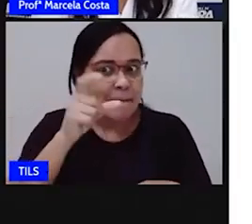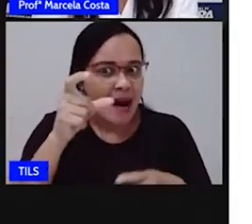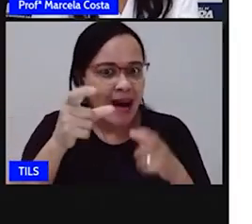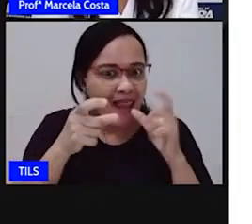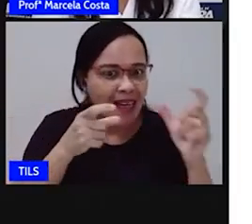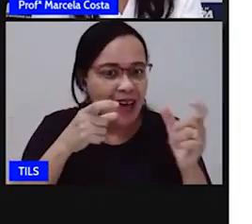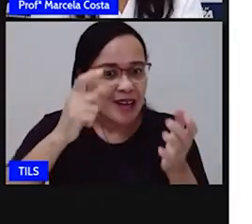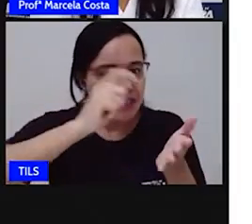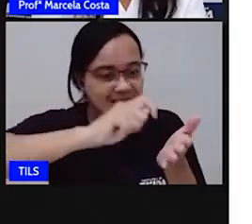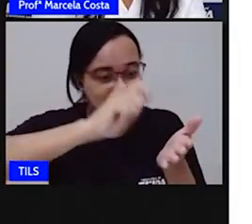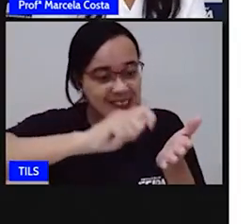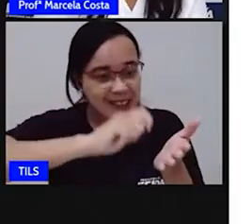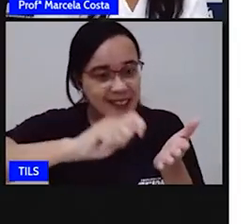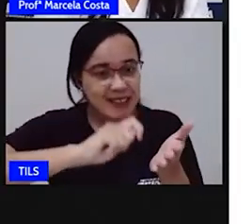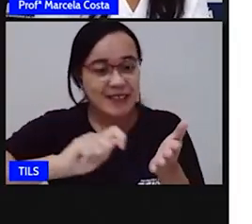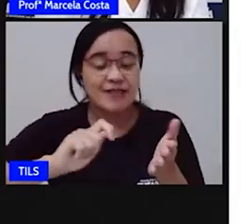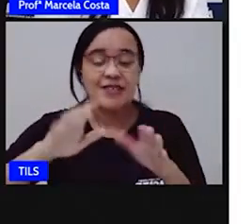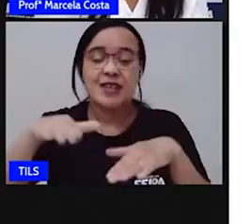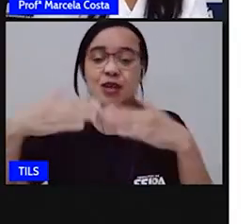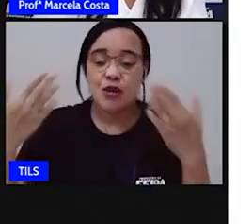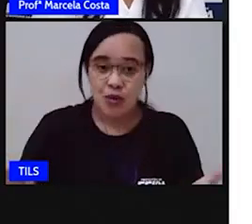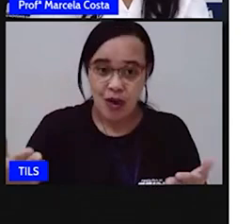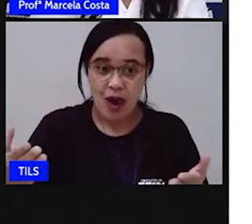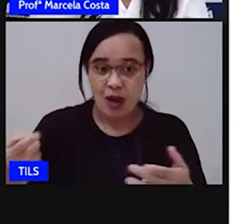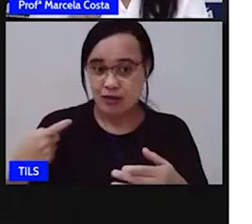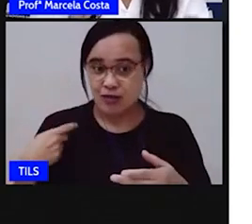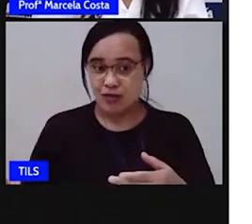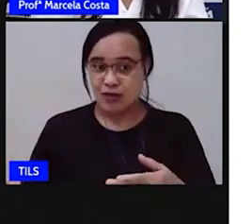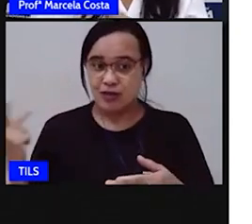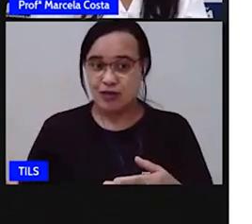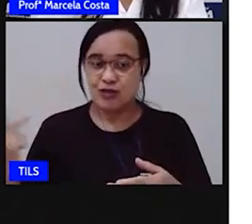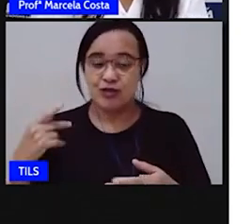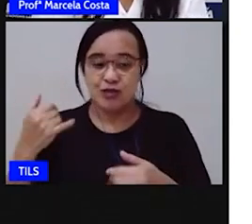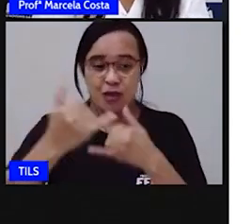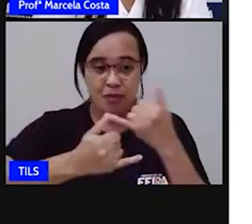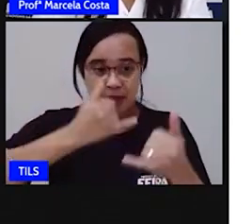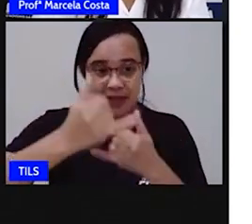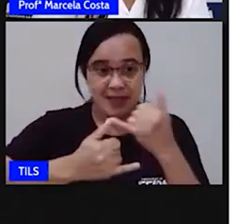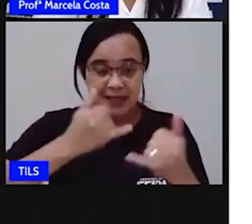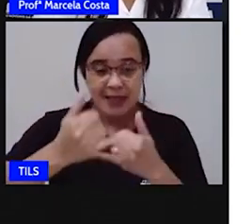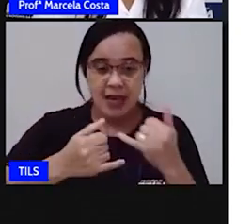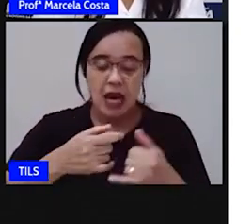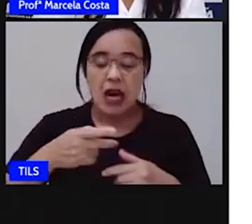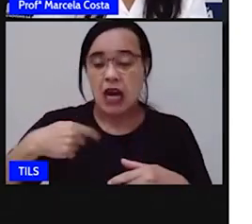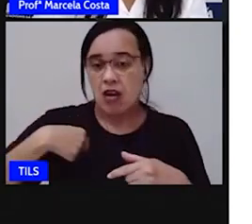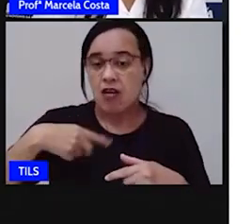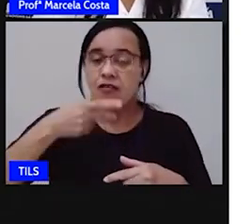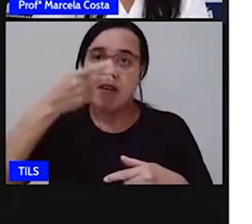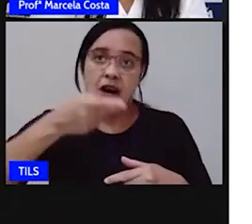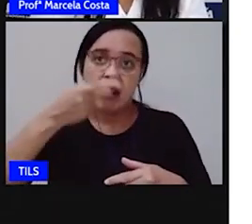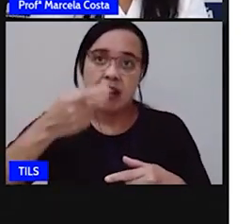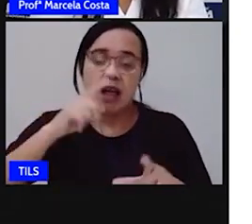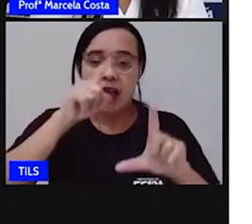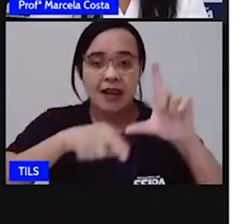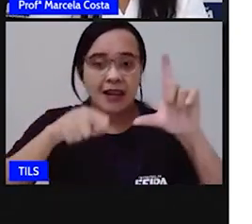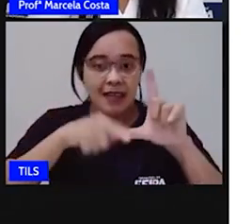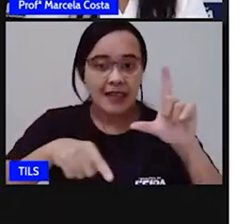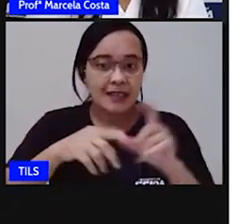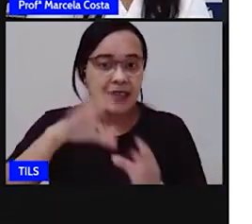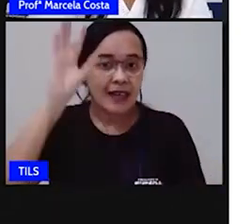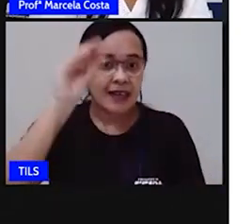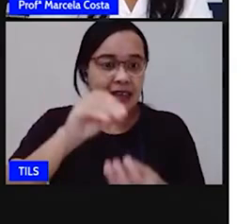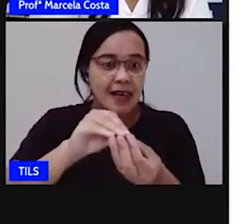quero escrever. A pessoa que vai brincar comigo vai falando letras que podem compor essa palavra.